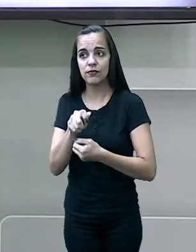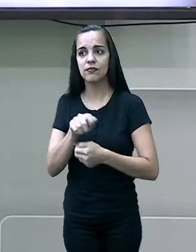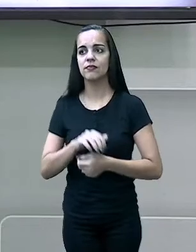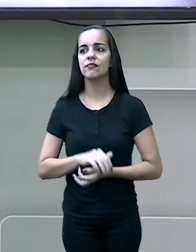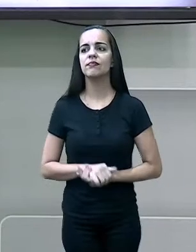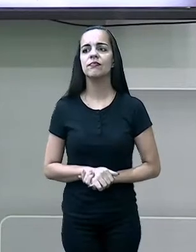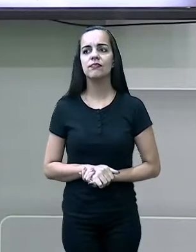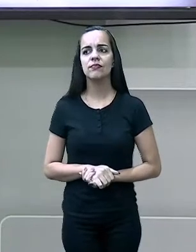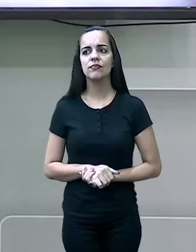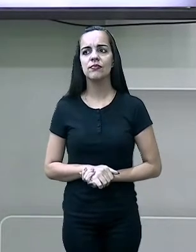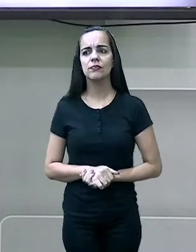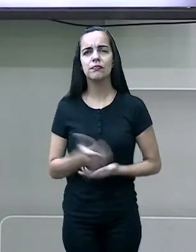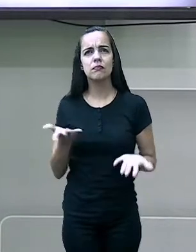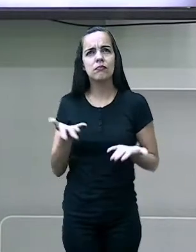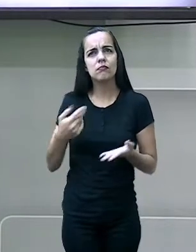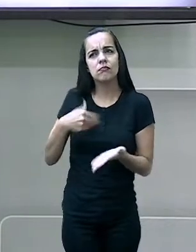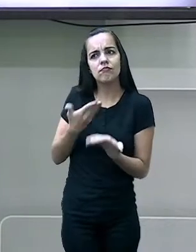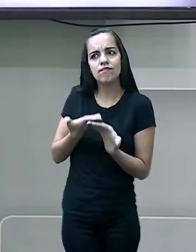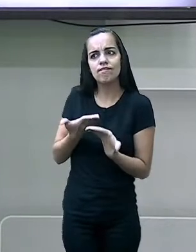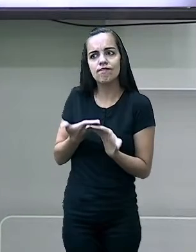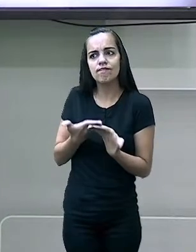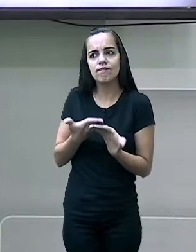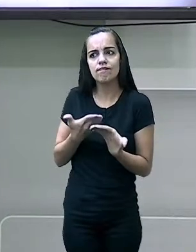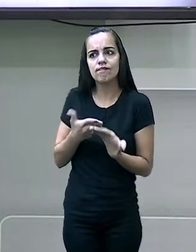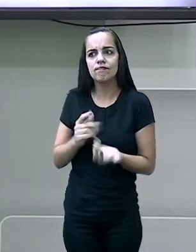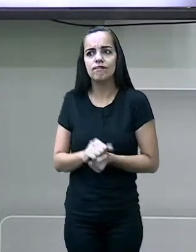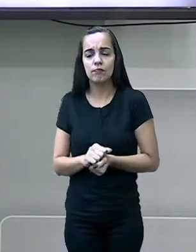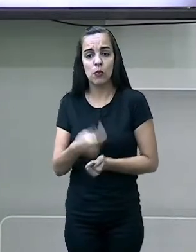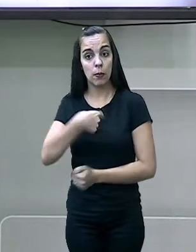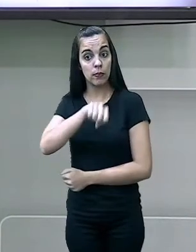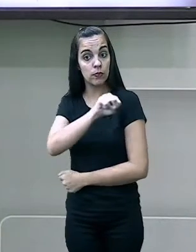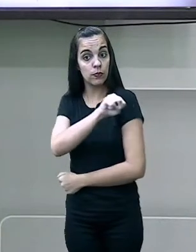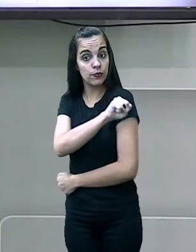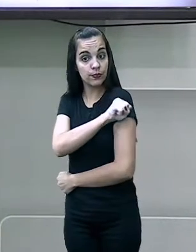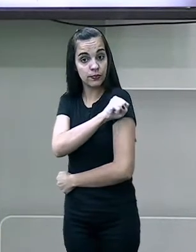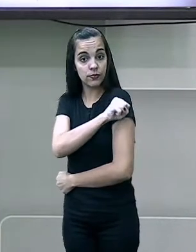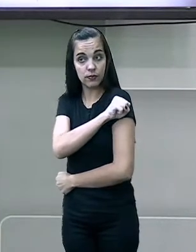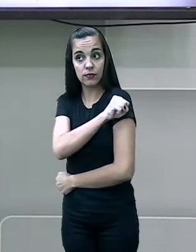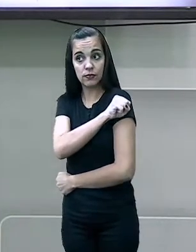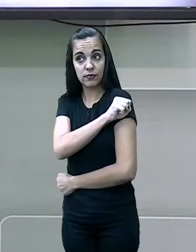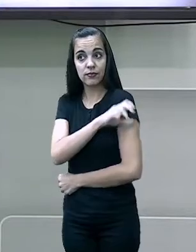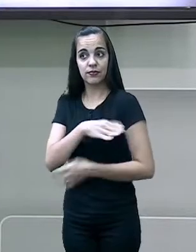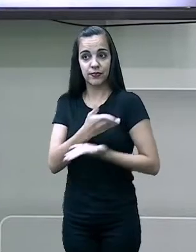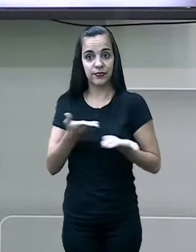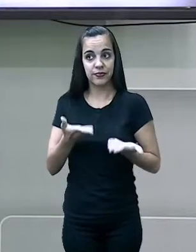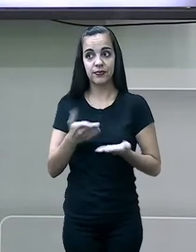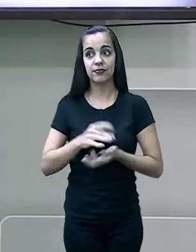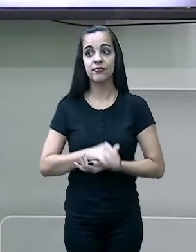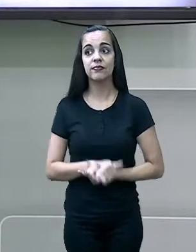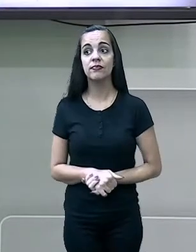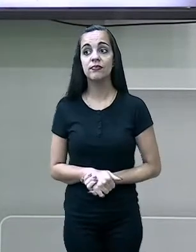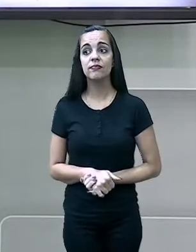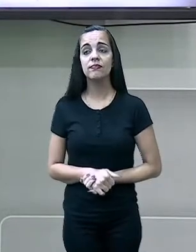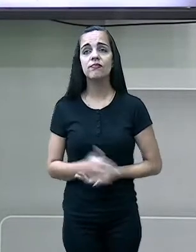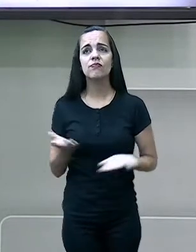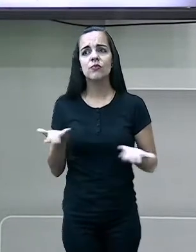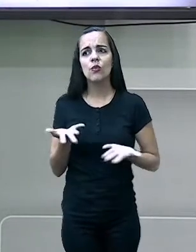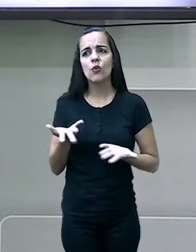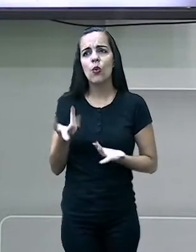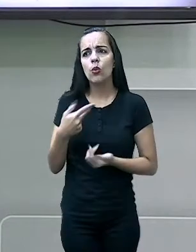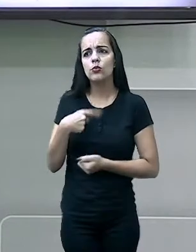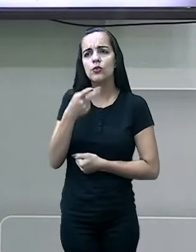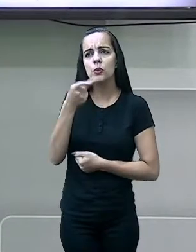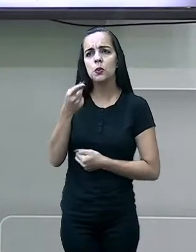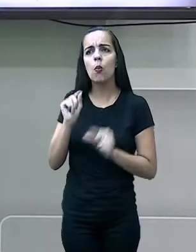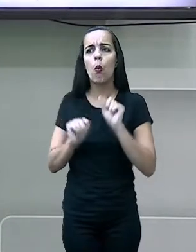sexta aula para o oitavo ano do Ensino Fundamental. Ok? E nós vamos falar